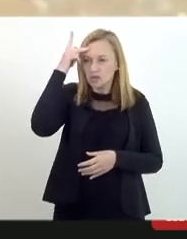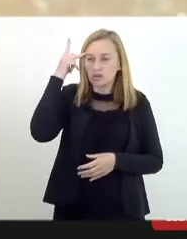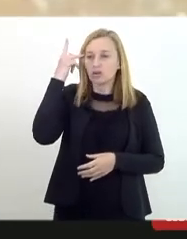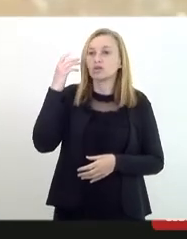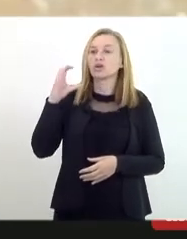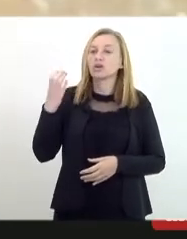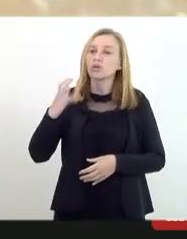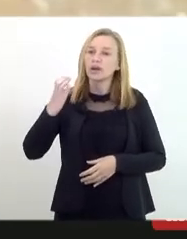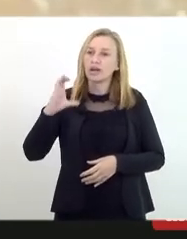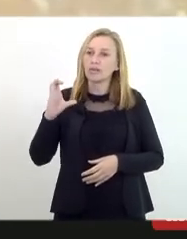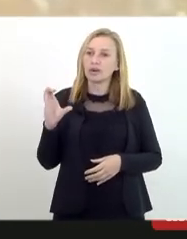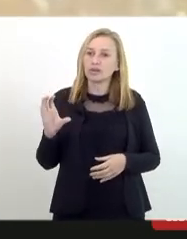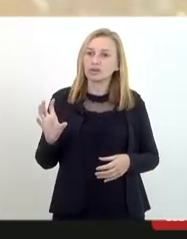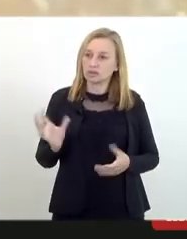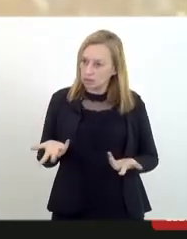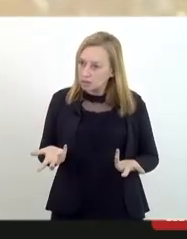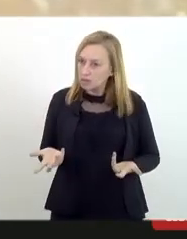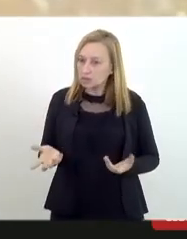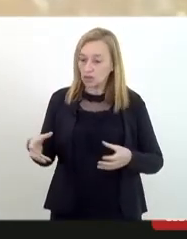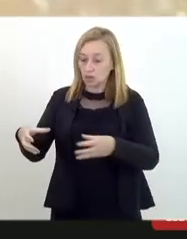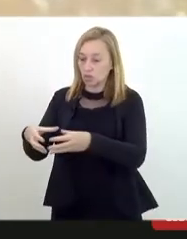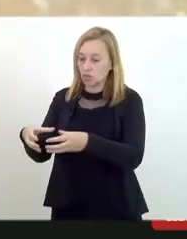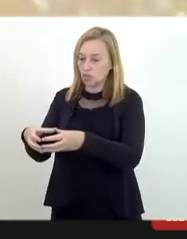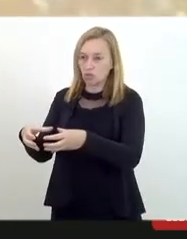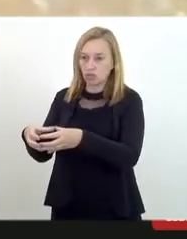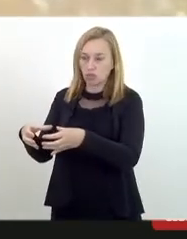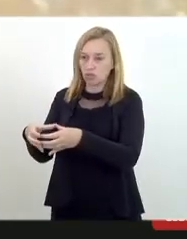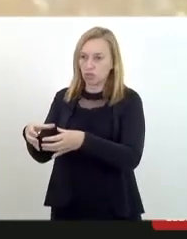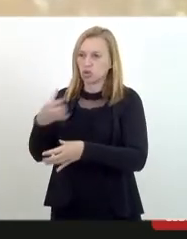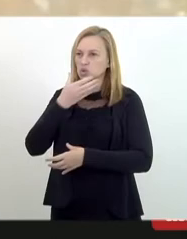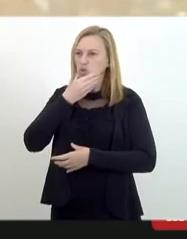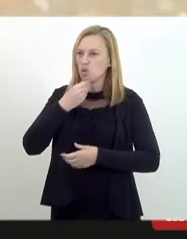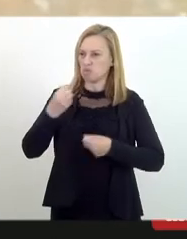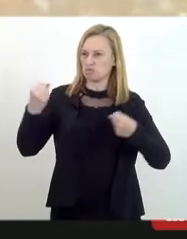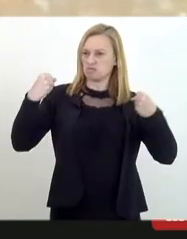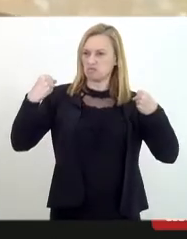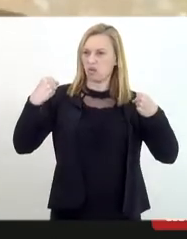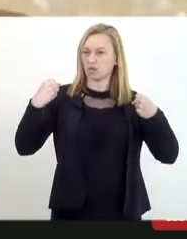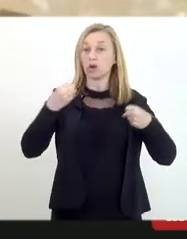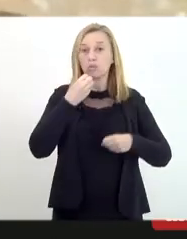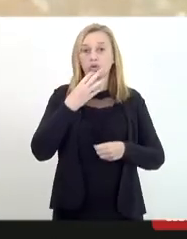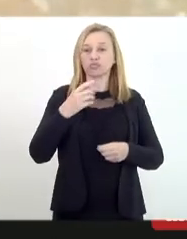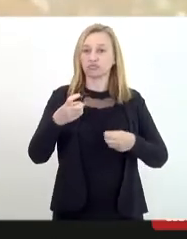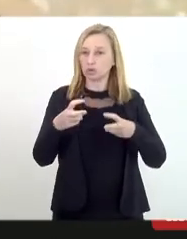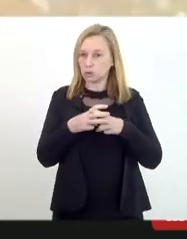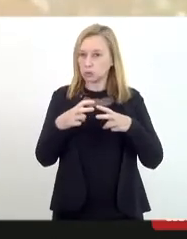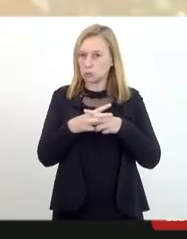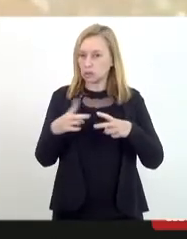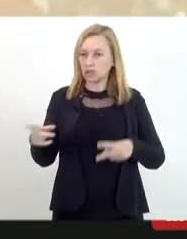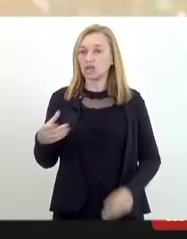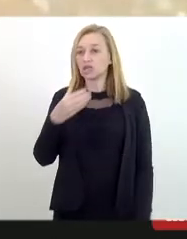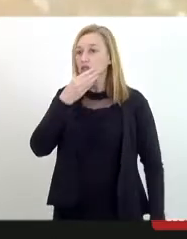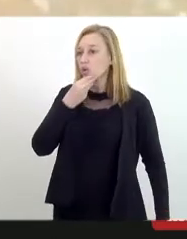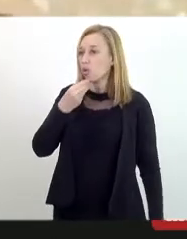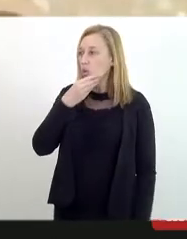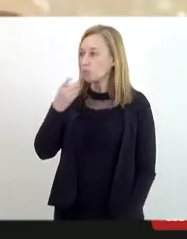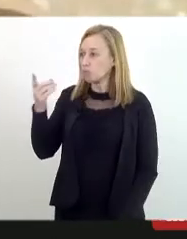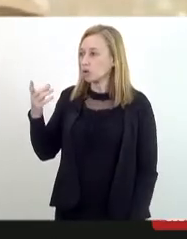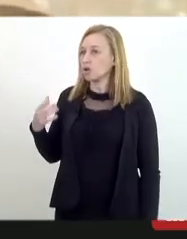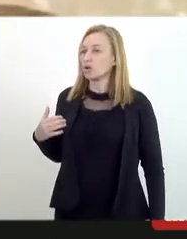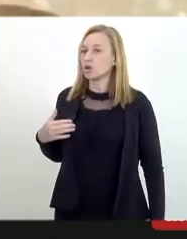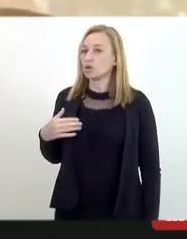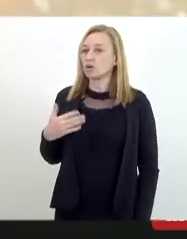fortes, parrusos, etc., são bons de briga. E esse rapaz, que é o braço direito do Piranir,